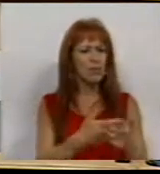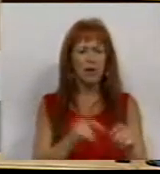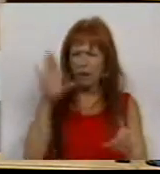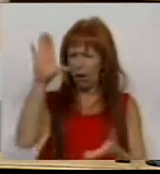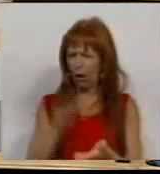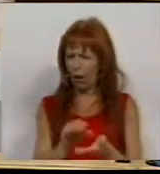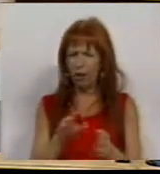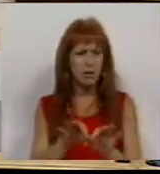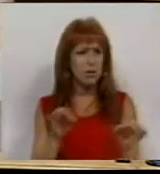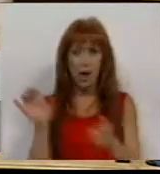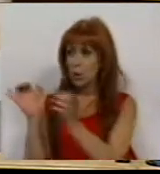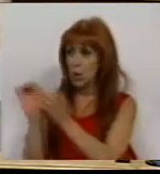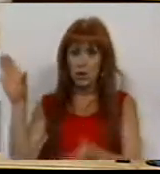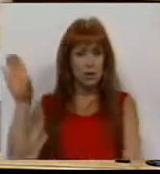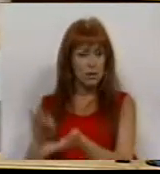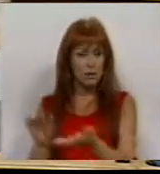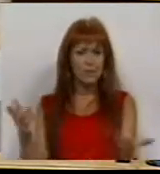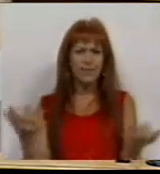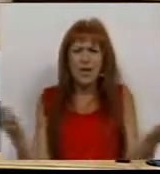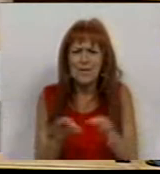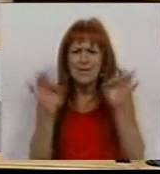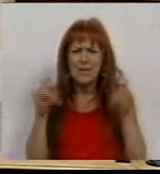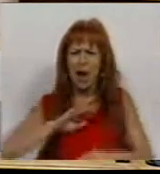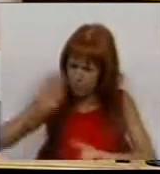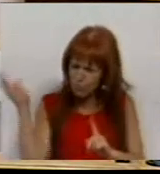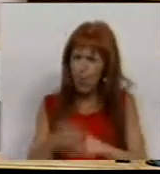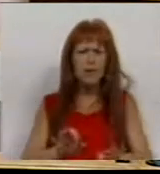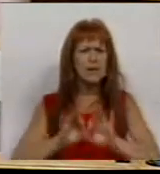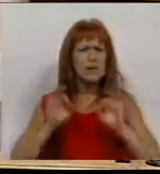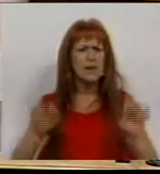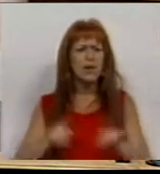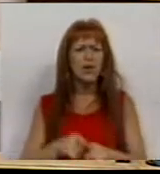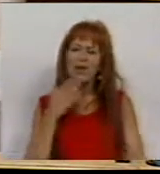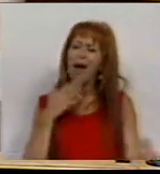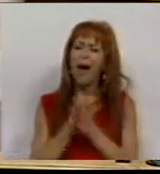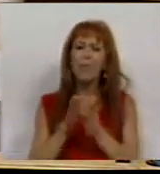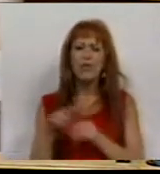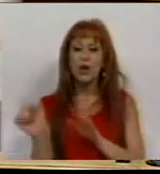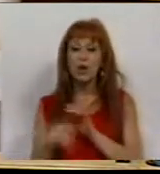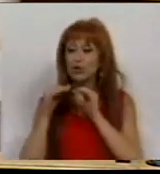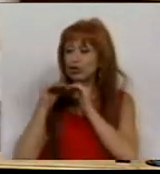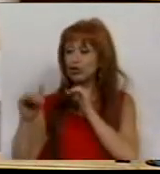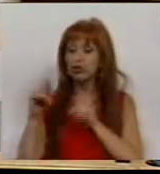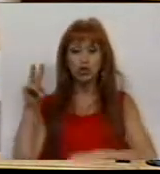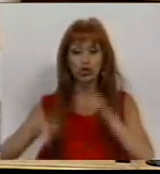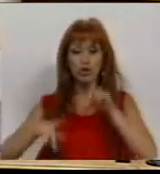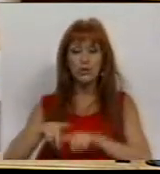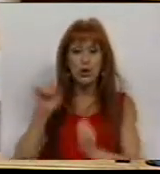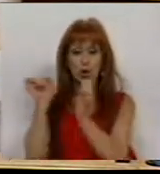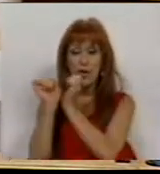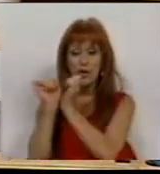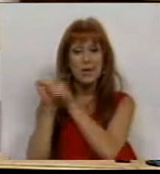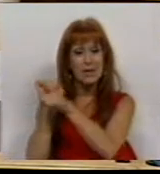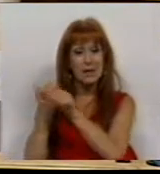descapitalizando desta forma a segurança social. Assim como condenamos, de igual forma, a utilização do Fundo de Estabilização Financeira da Segurança